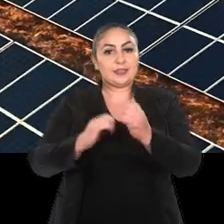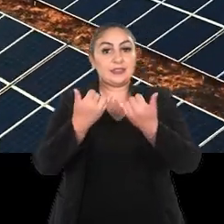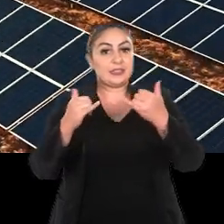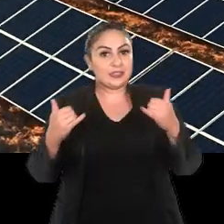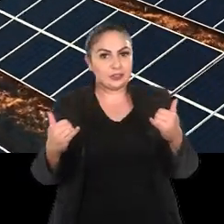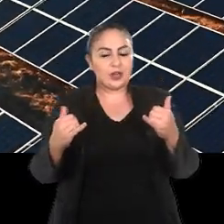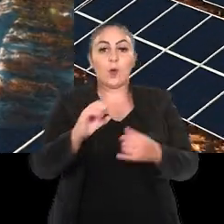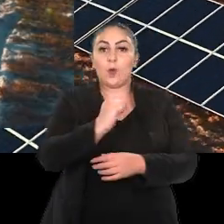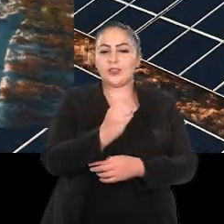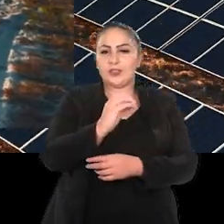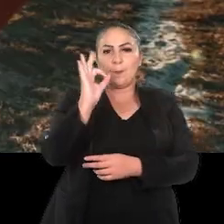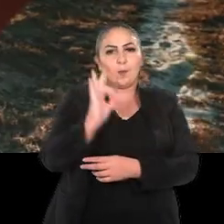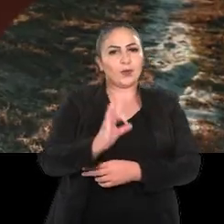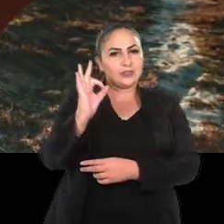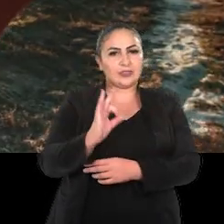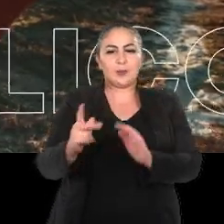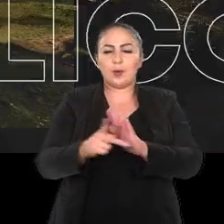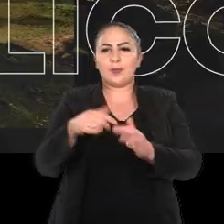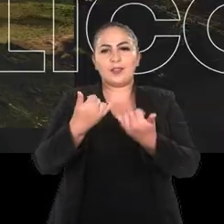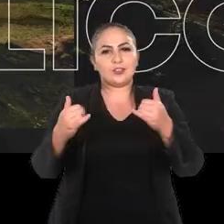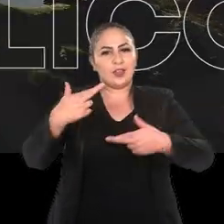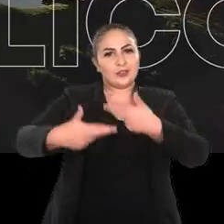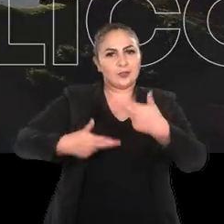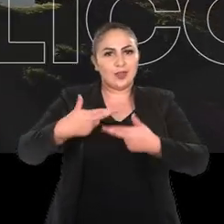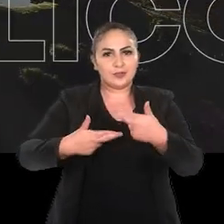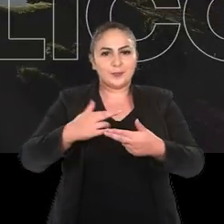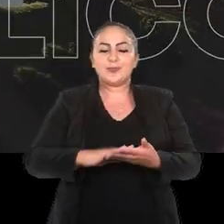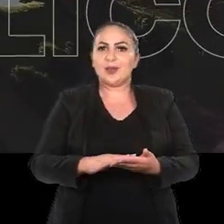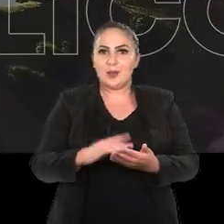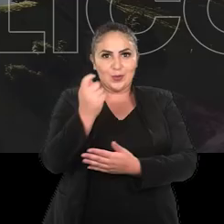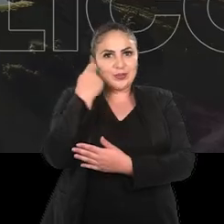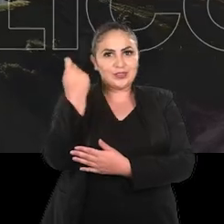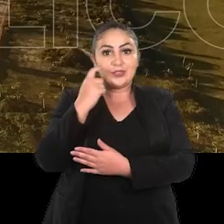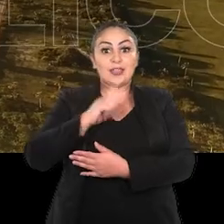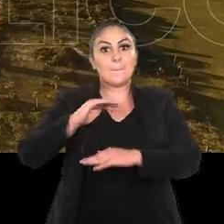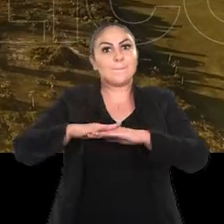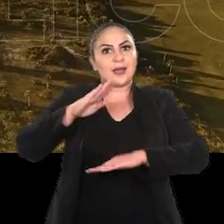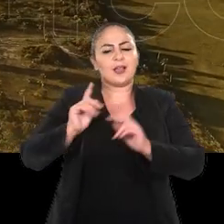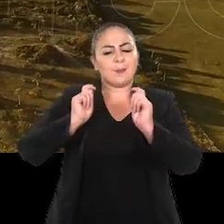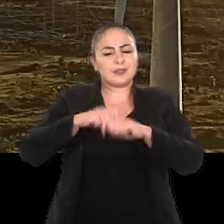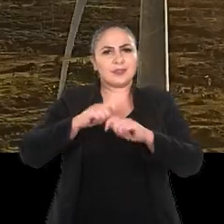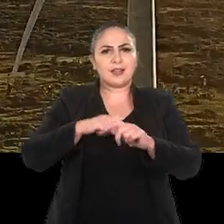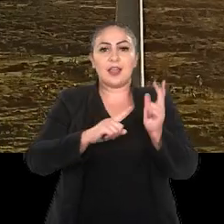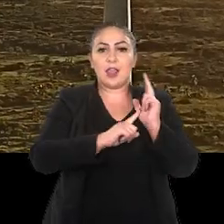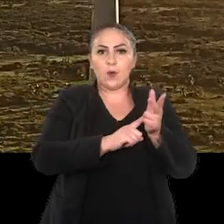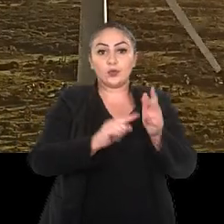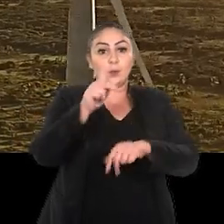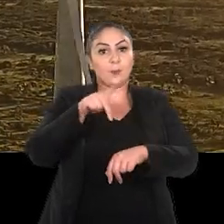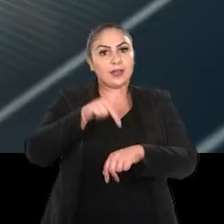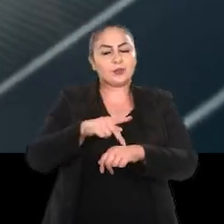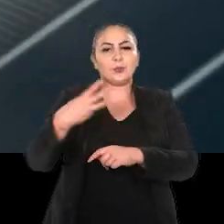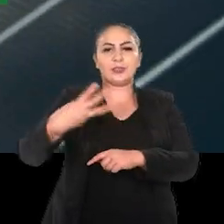de energia, sendo 80% de fontes renováveis. O Rio Grande do Sul tem o maior potencial eólico do país e é o